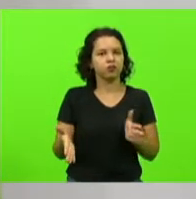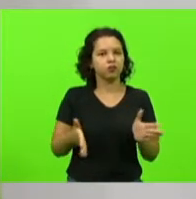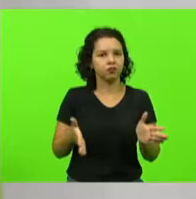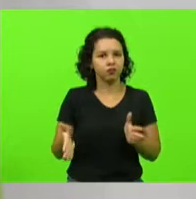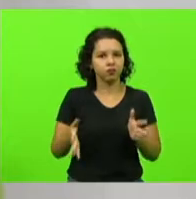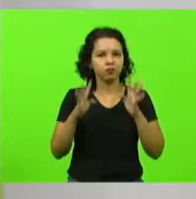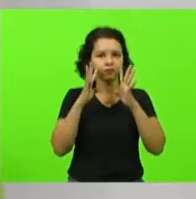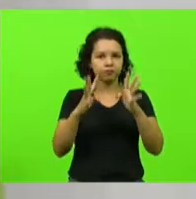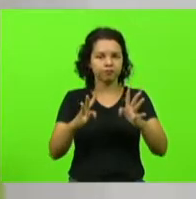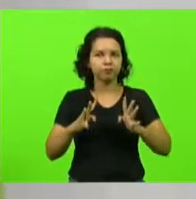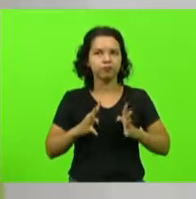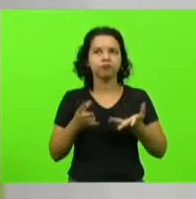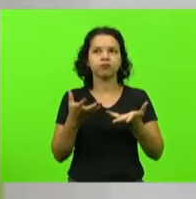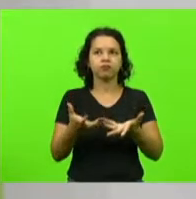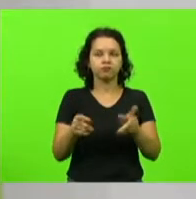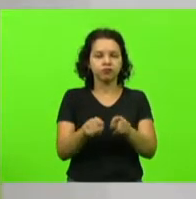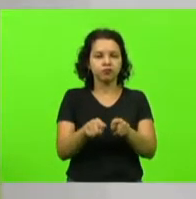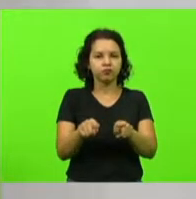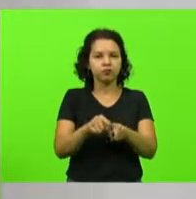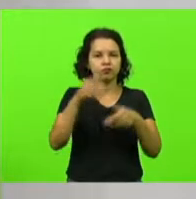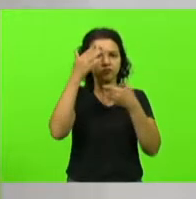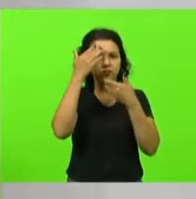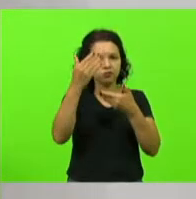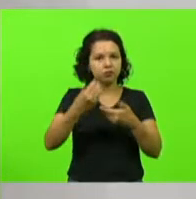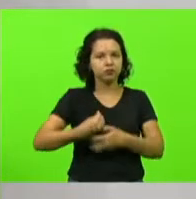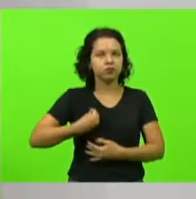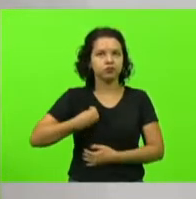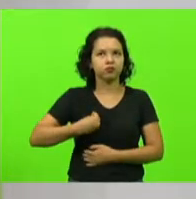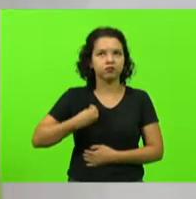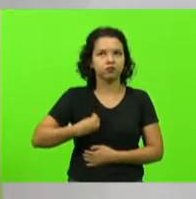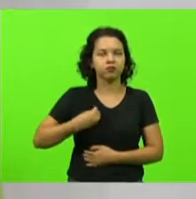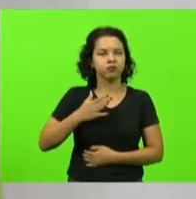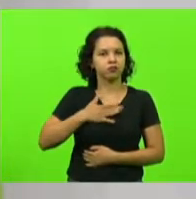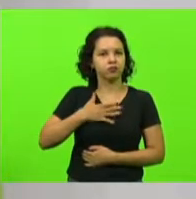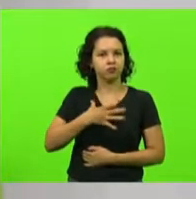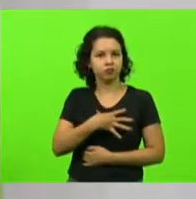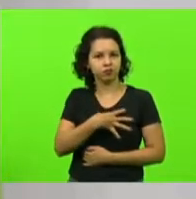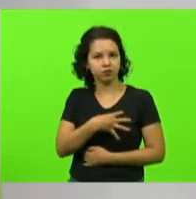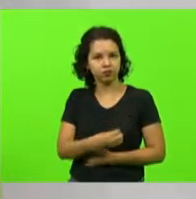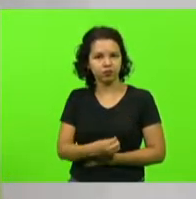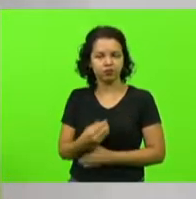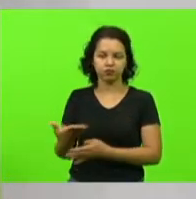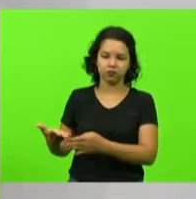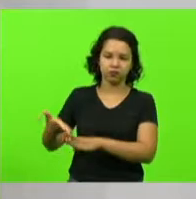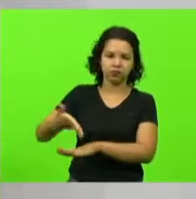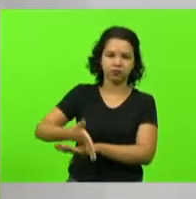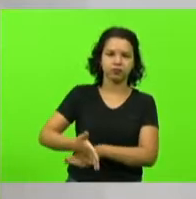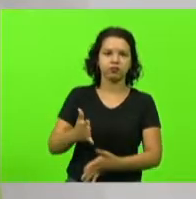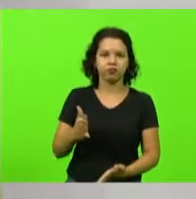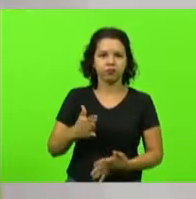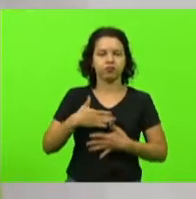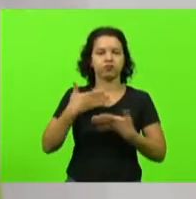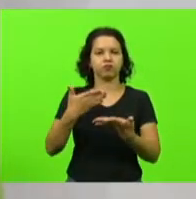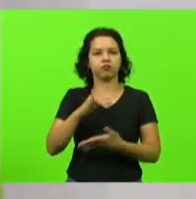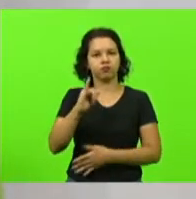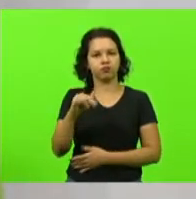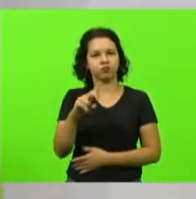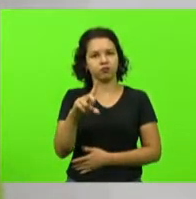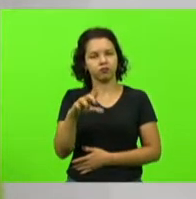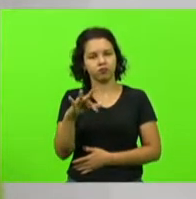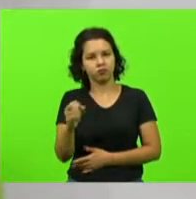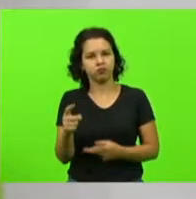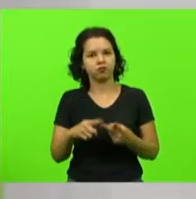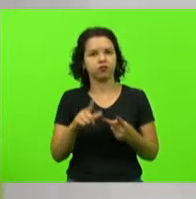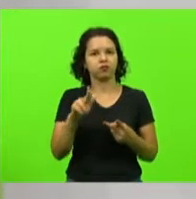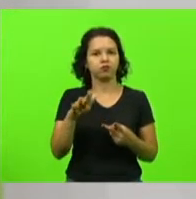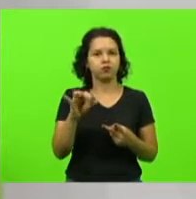E quero também agradecer a presença da minha filha, que foi surpresa hoje, a Júlia e o Gustavo aqui